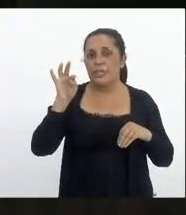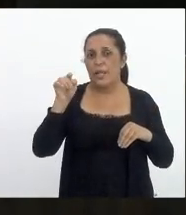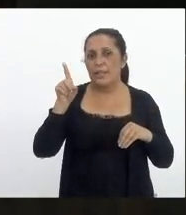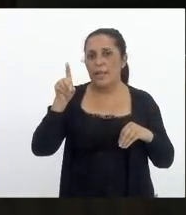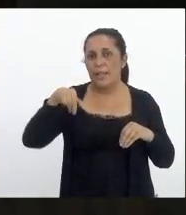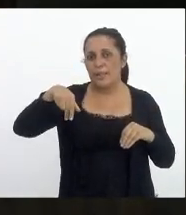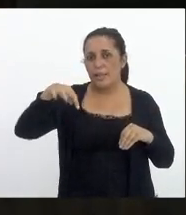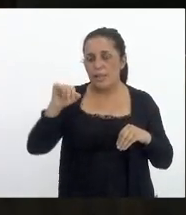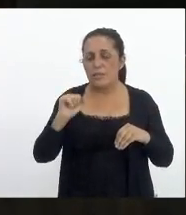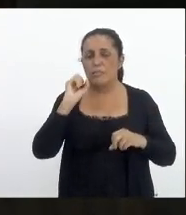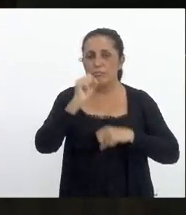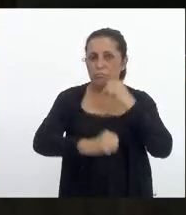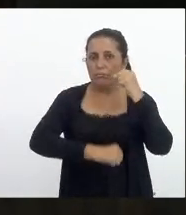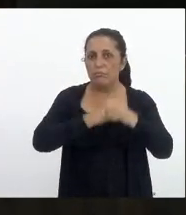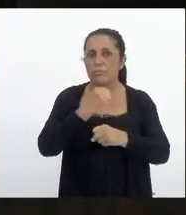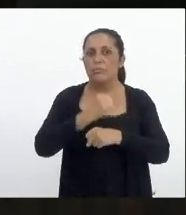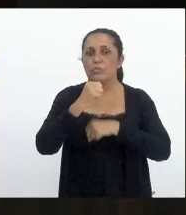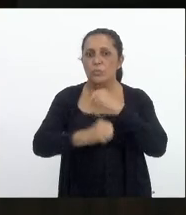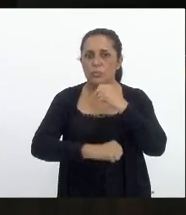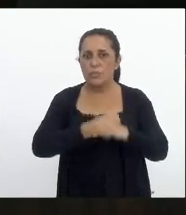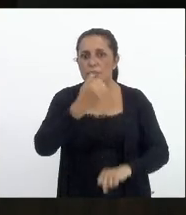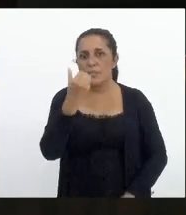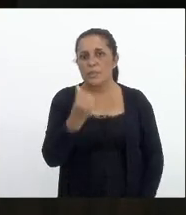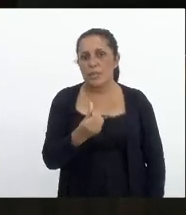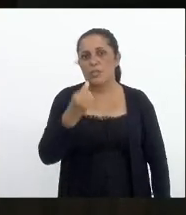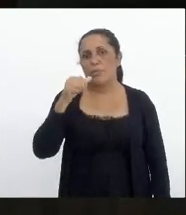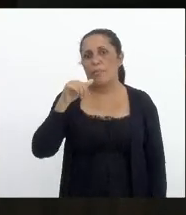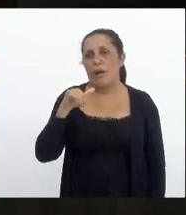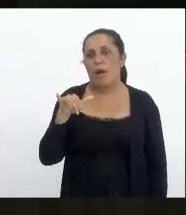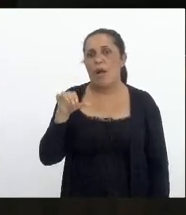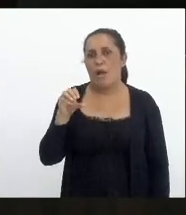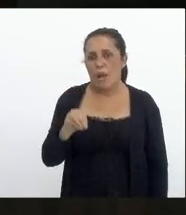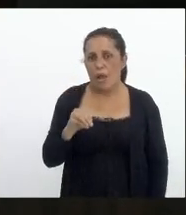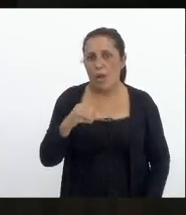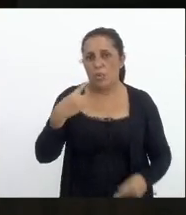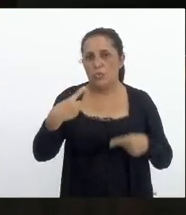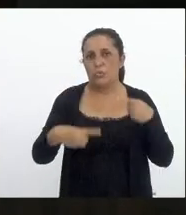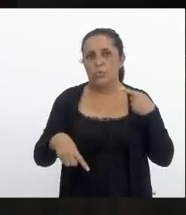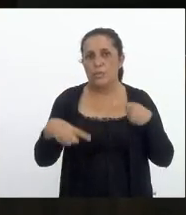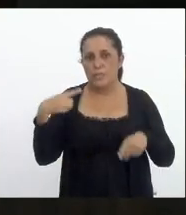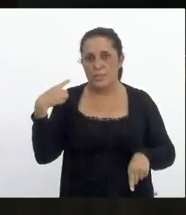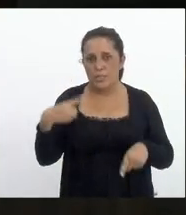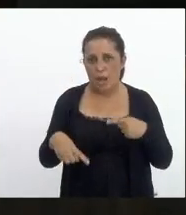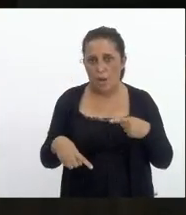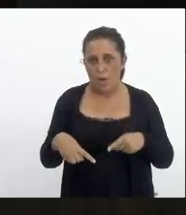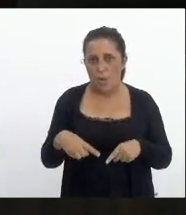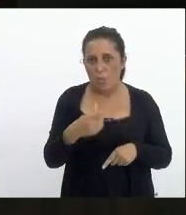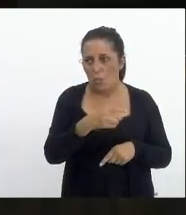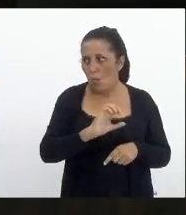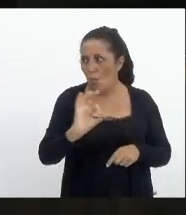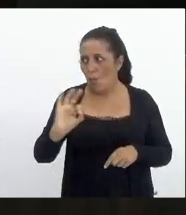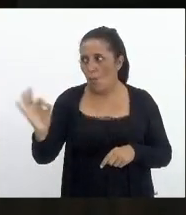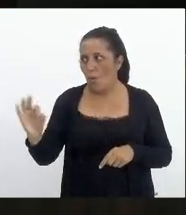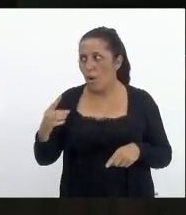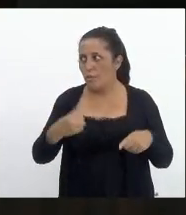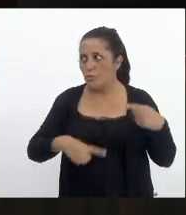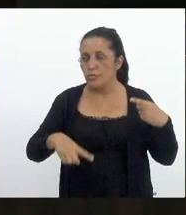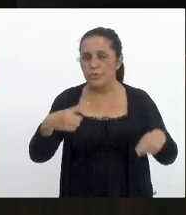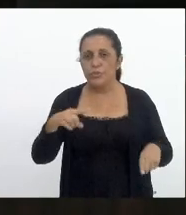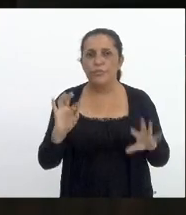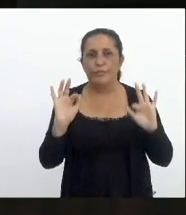anualmente no todo dia 6 de maio em discussão não haver quem queira discutir